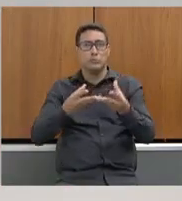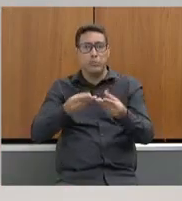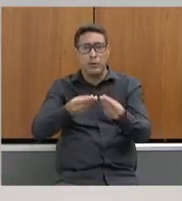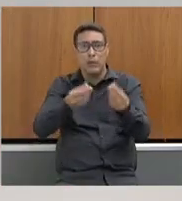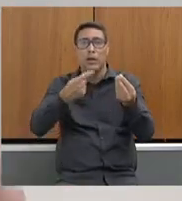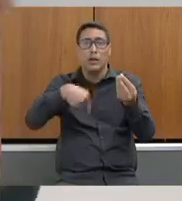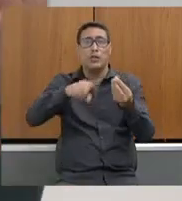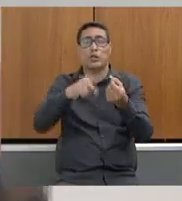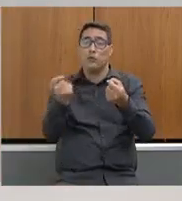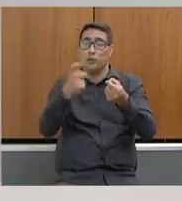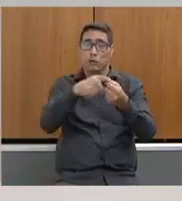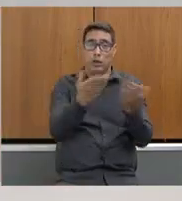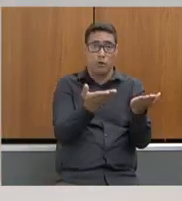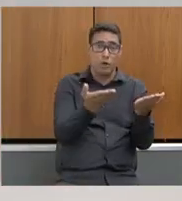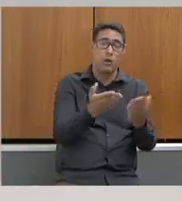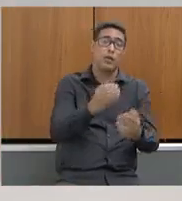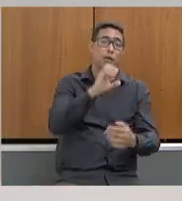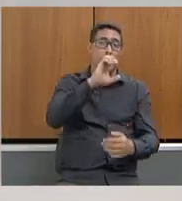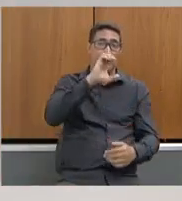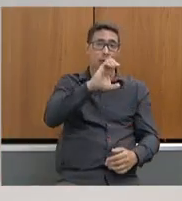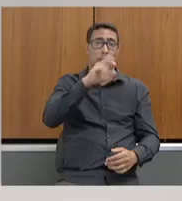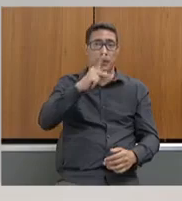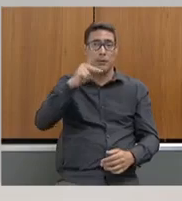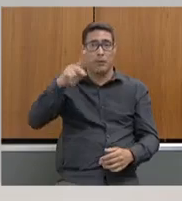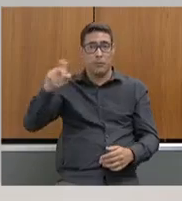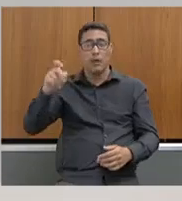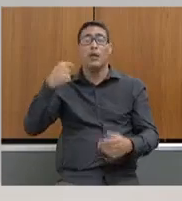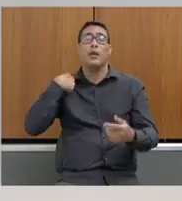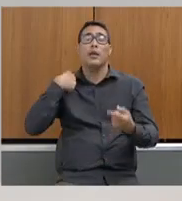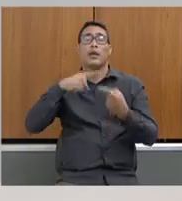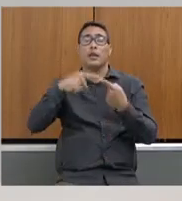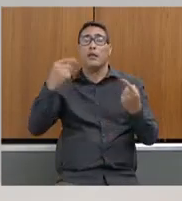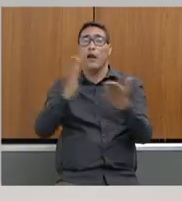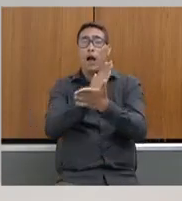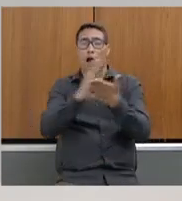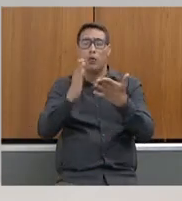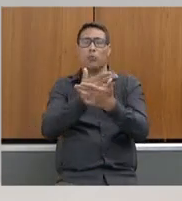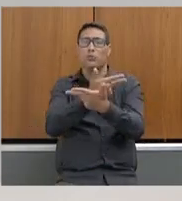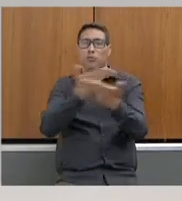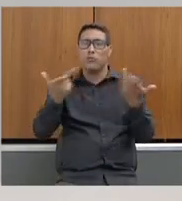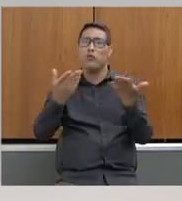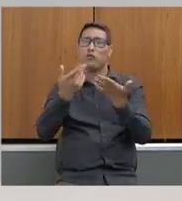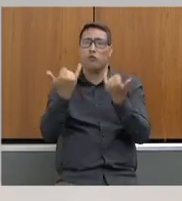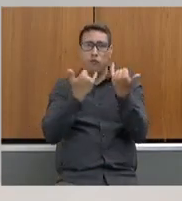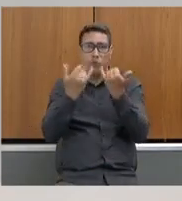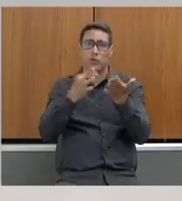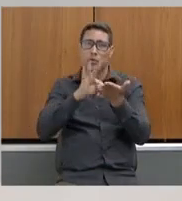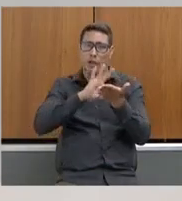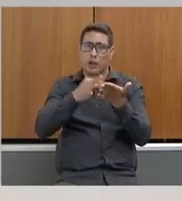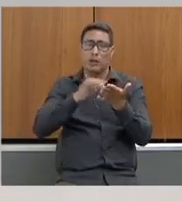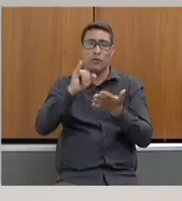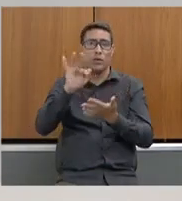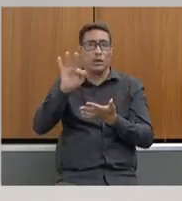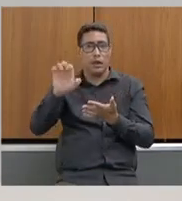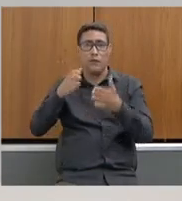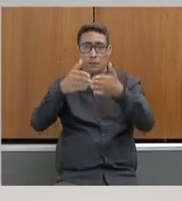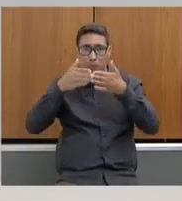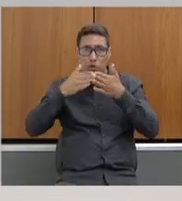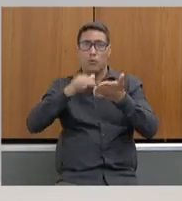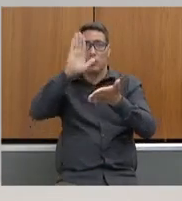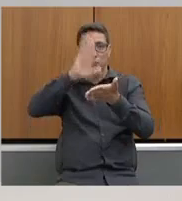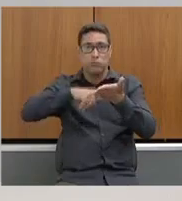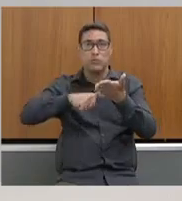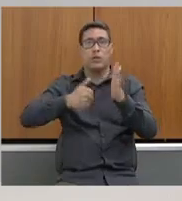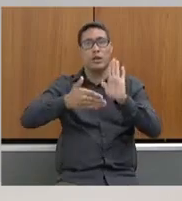agora para a CPB. Mas existem questões técnicas que o IEF trouxe como justificativa para a retirada de pauta.